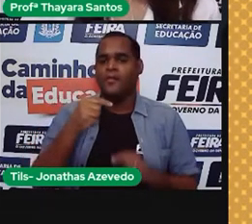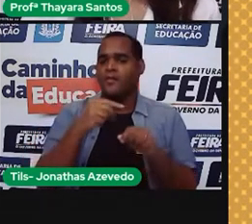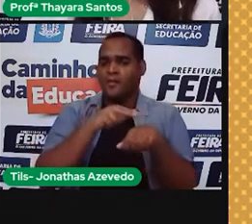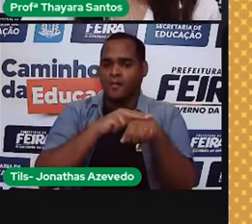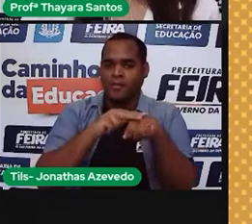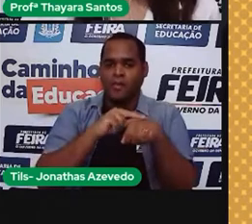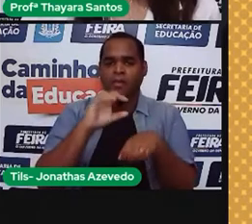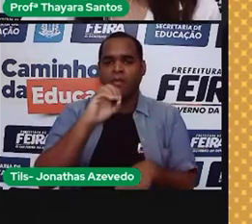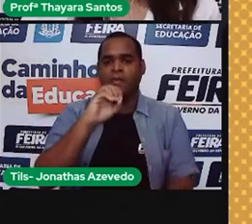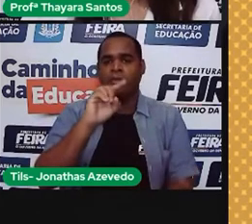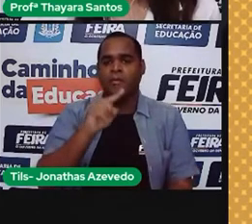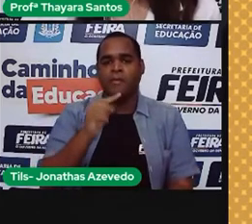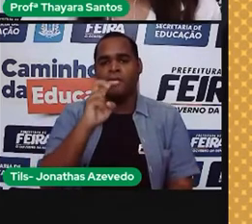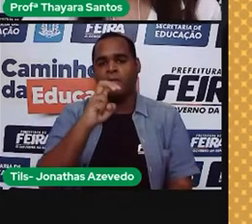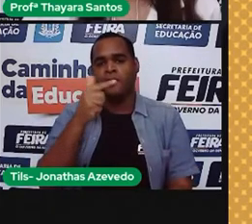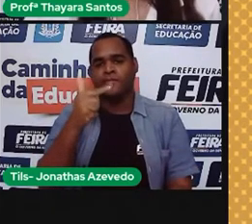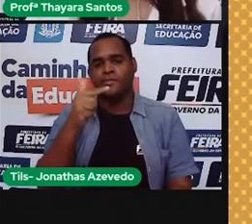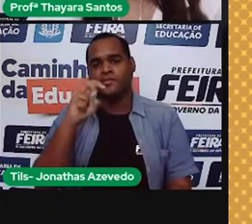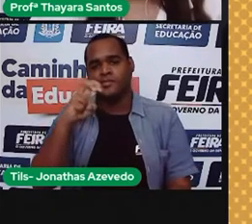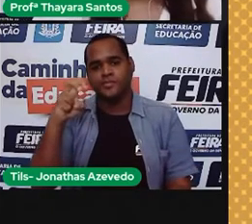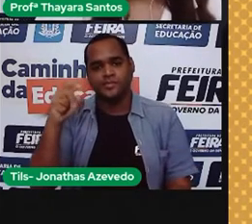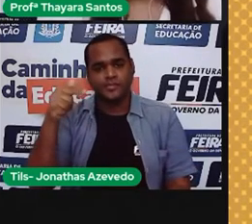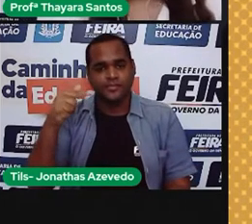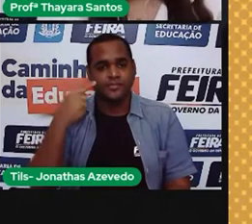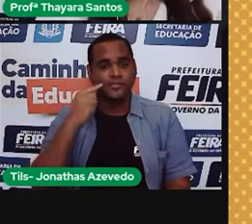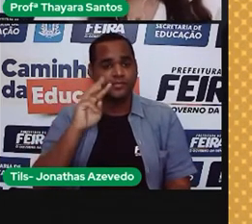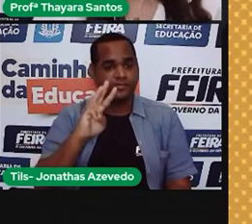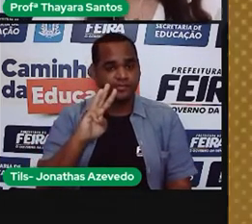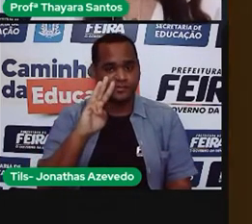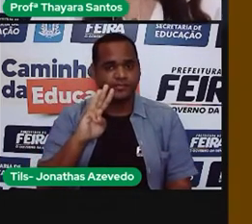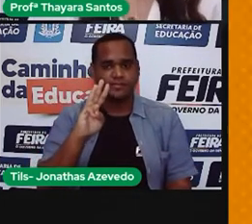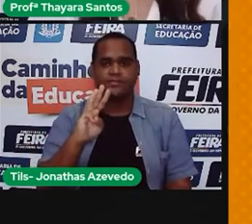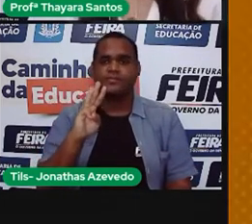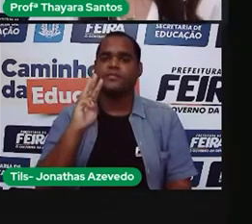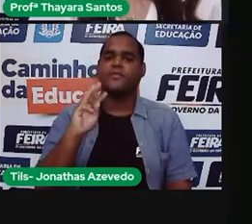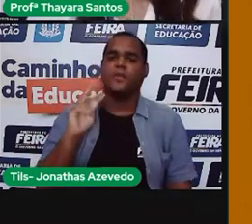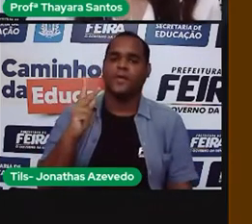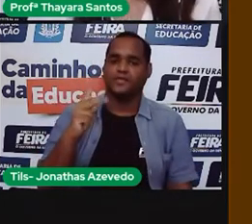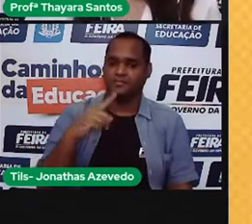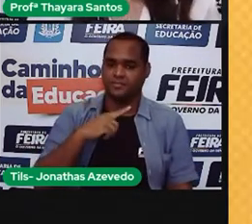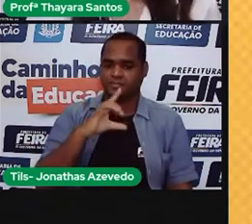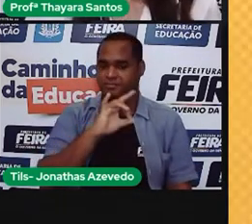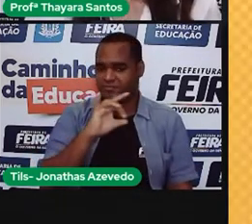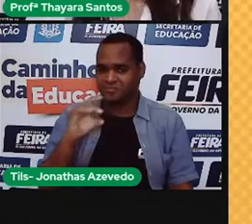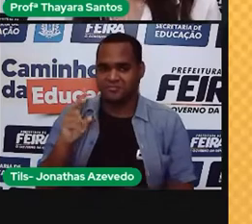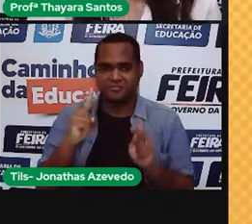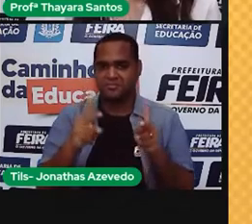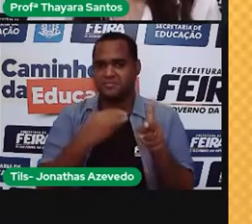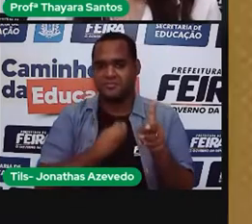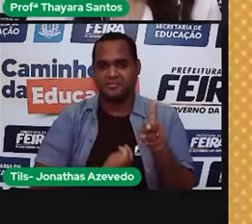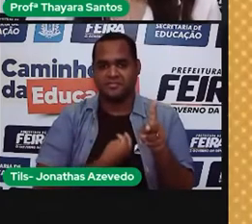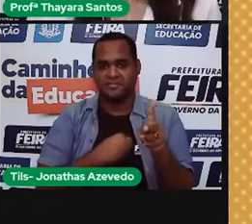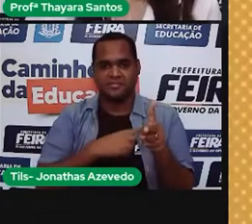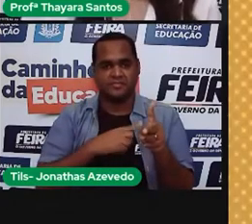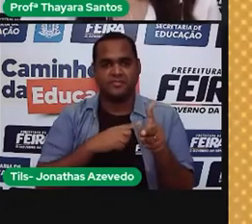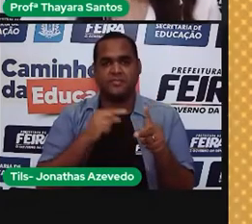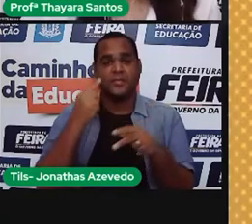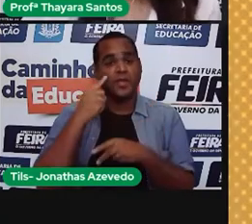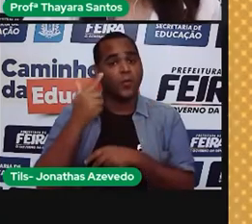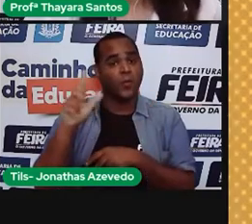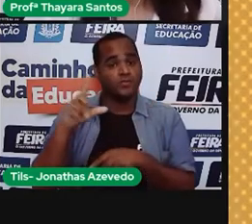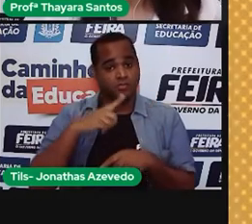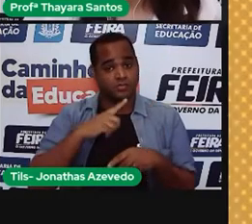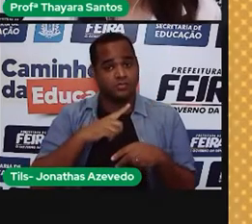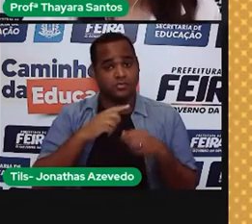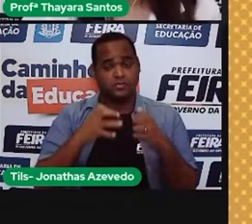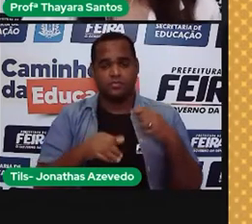custa esse valor aqui, cada kilowatt-hora. Agora, quando a gente vem para a